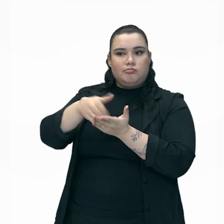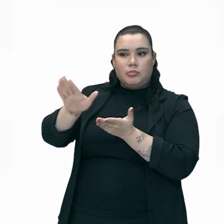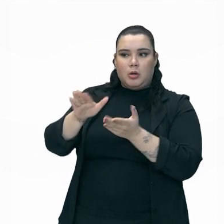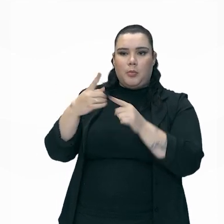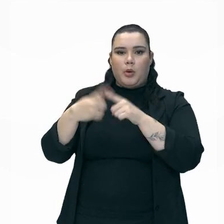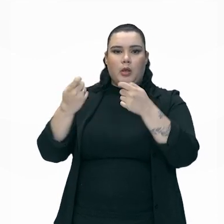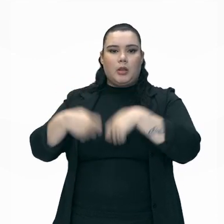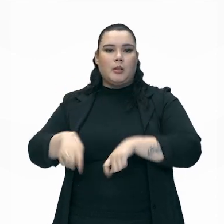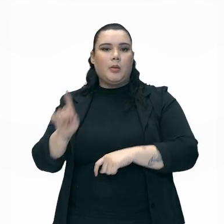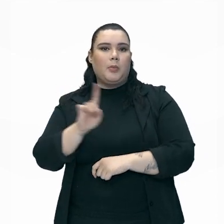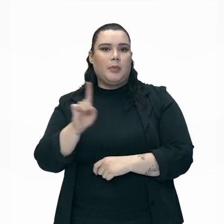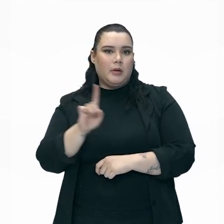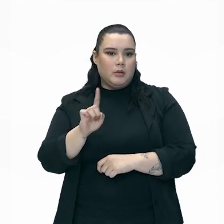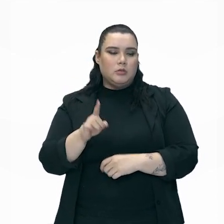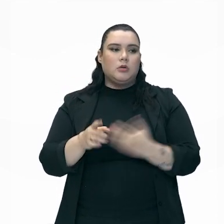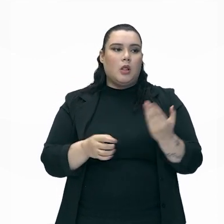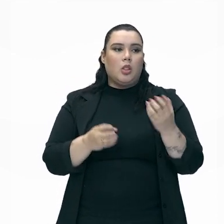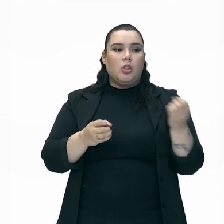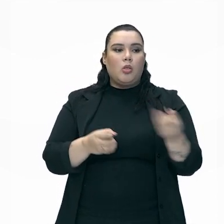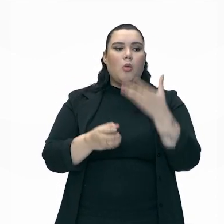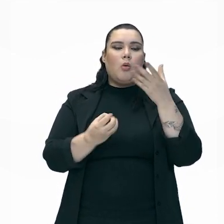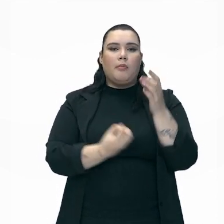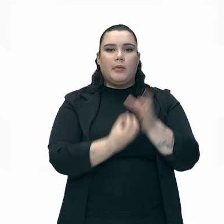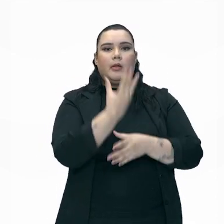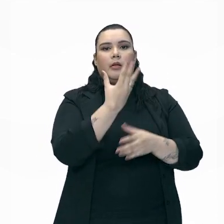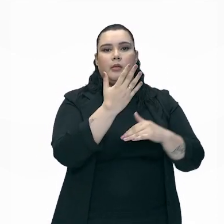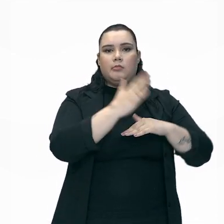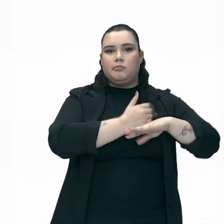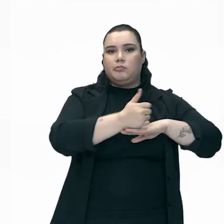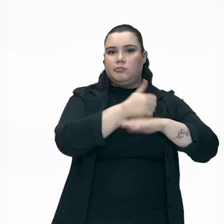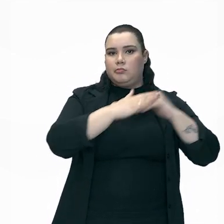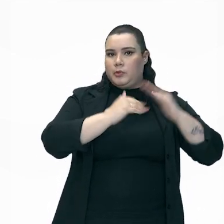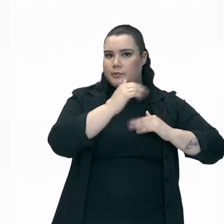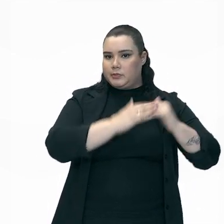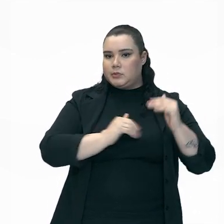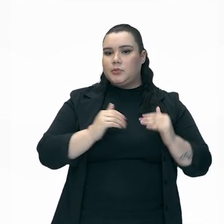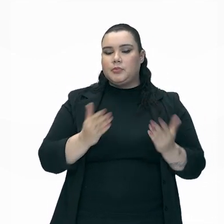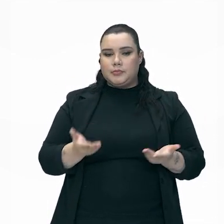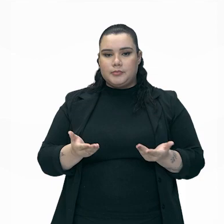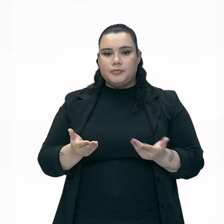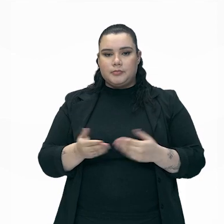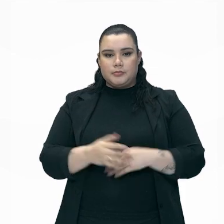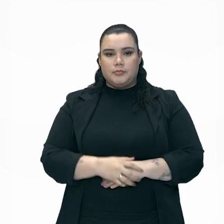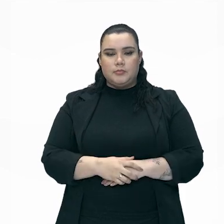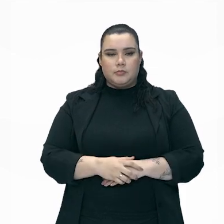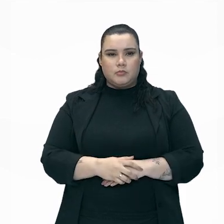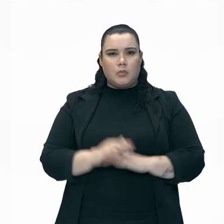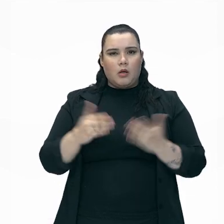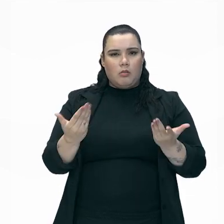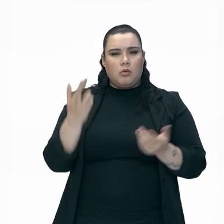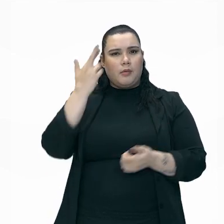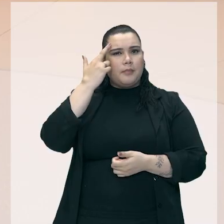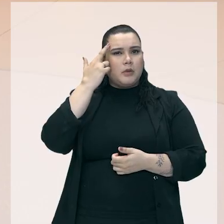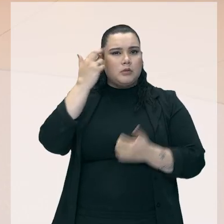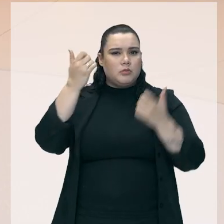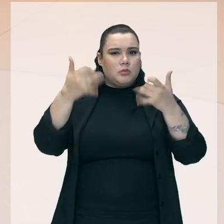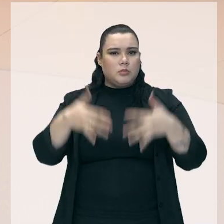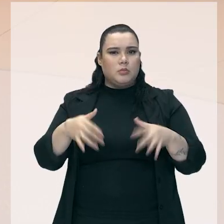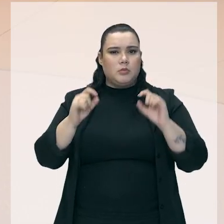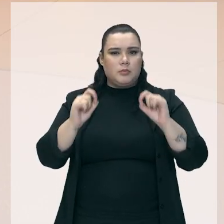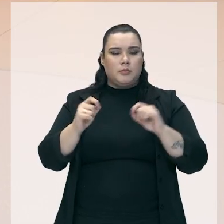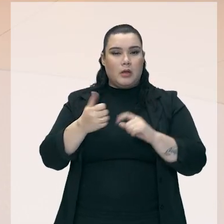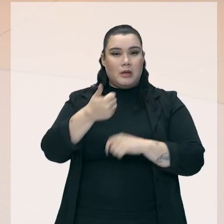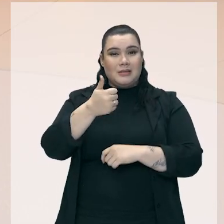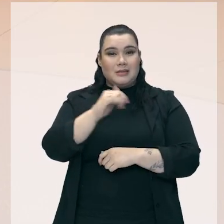algumas atividades ou profissões. E aí, gente, eu quero fazer só uma reflexão aqui porque há 100 anos